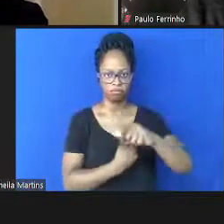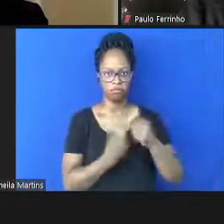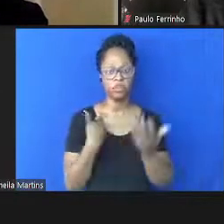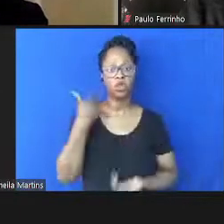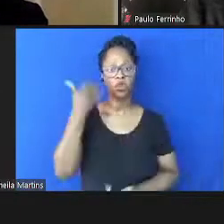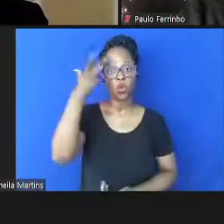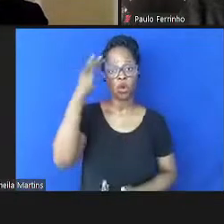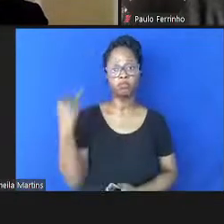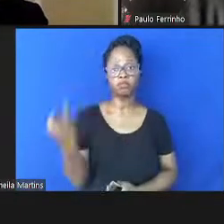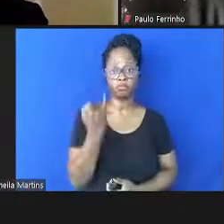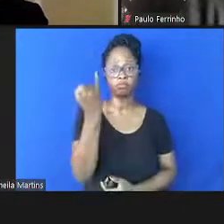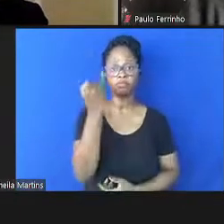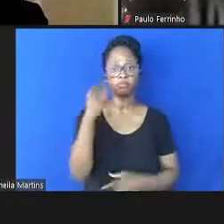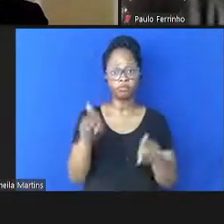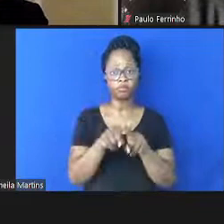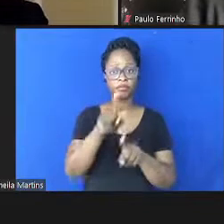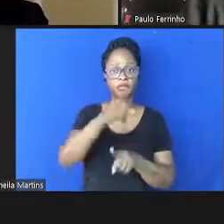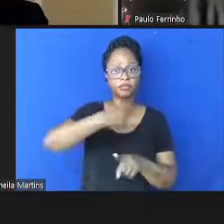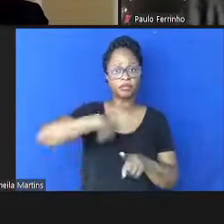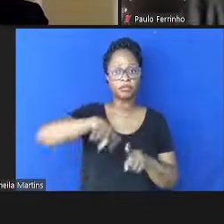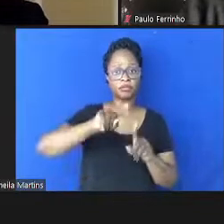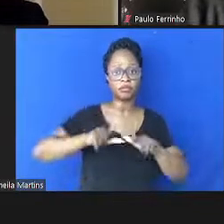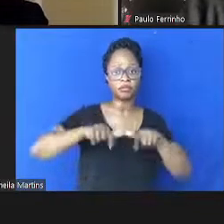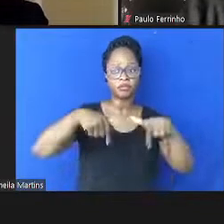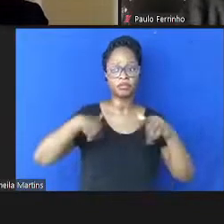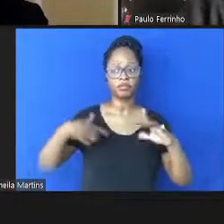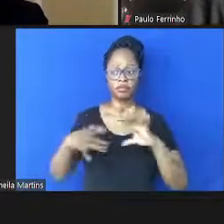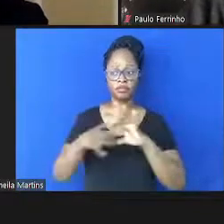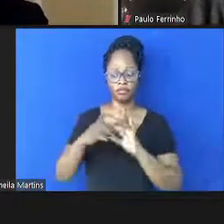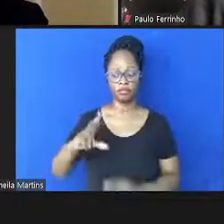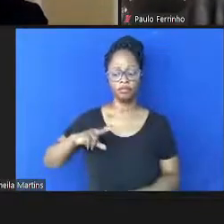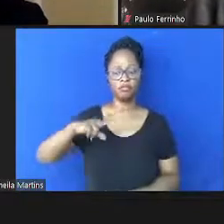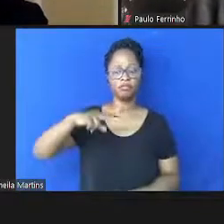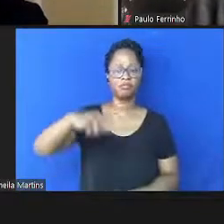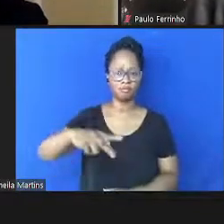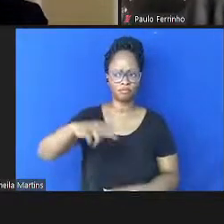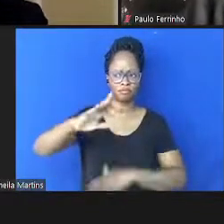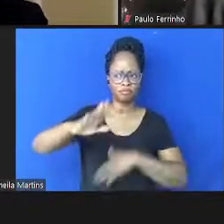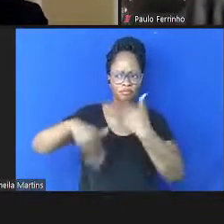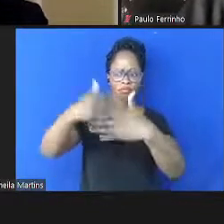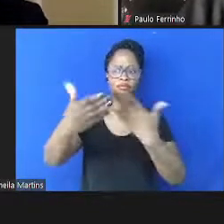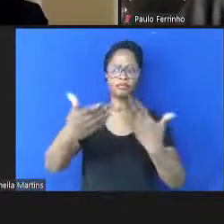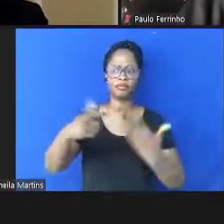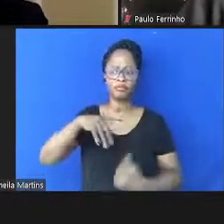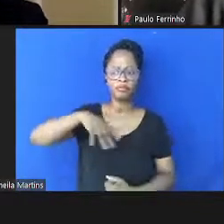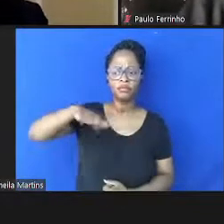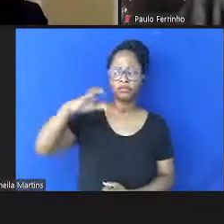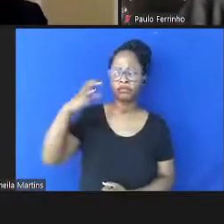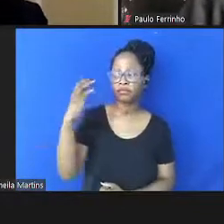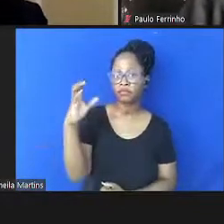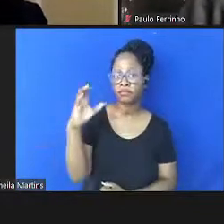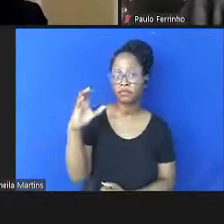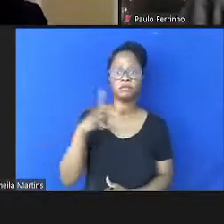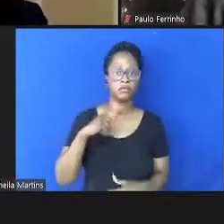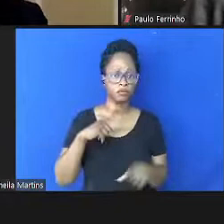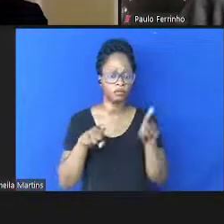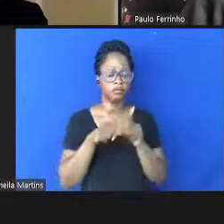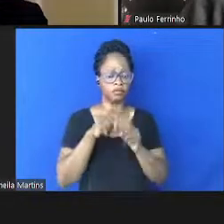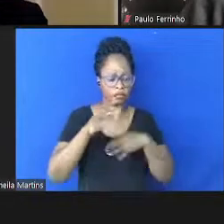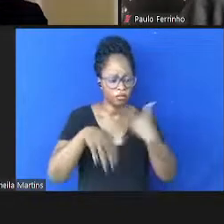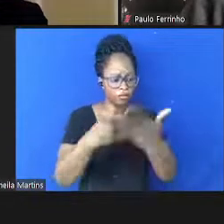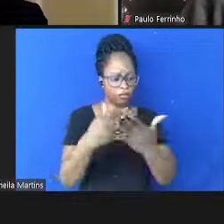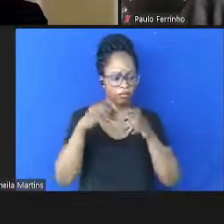muito importante também que a nossa cooperação com Portugal, além de avançar no campo científico, além de avançar no campo